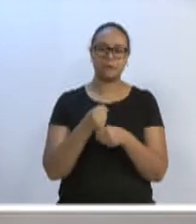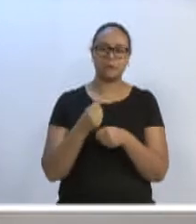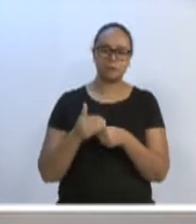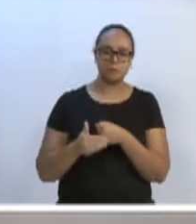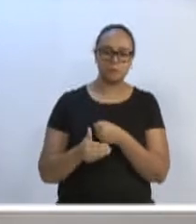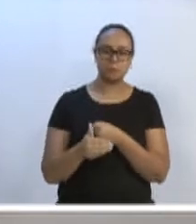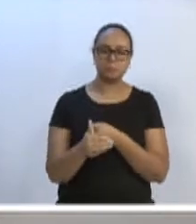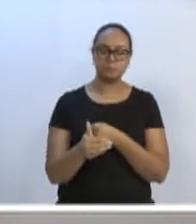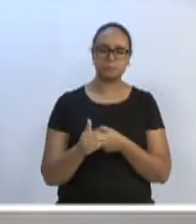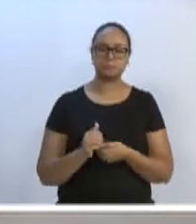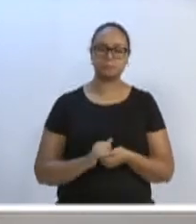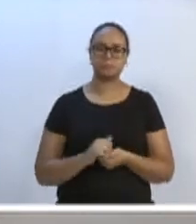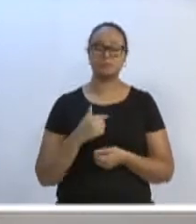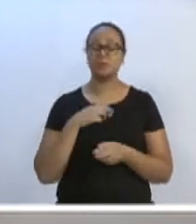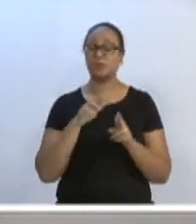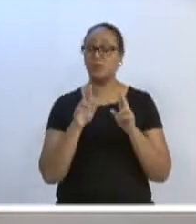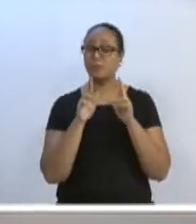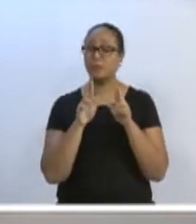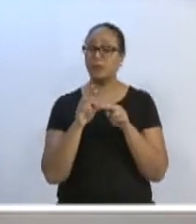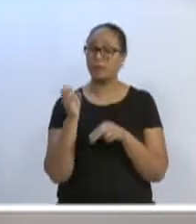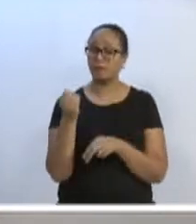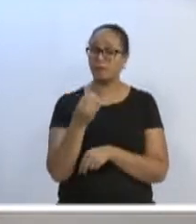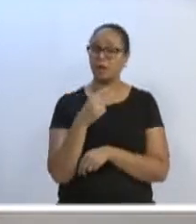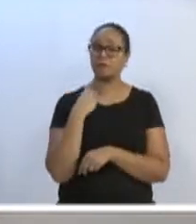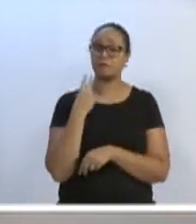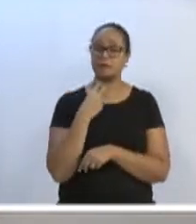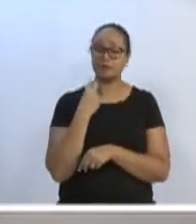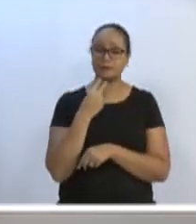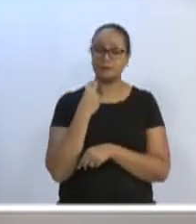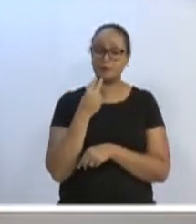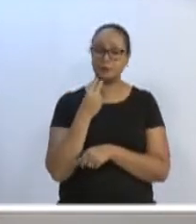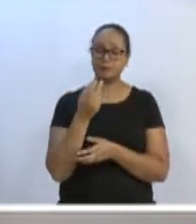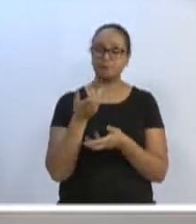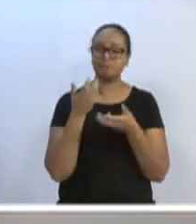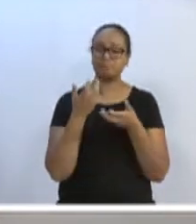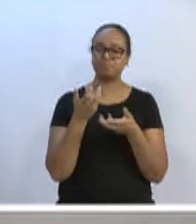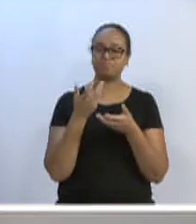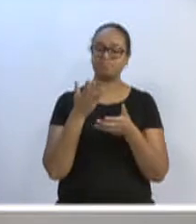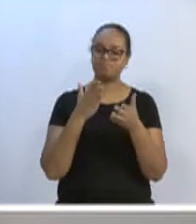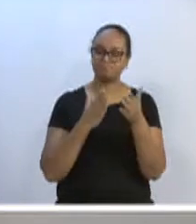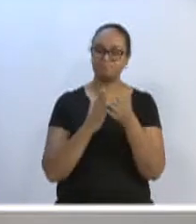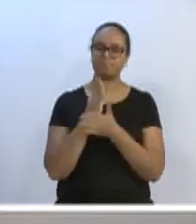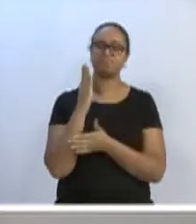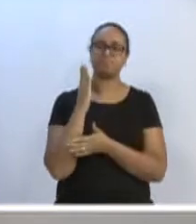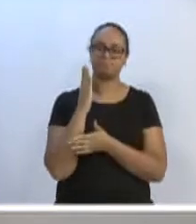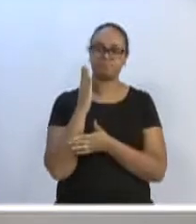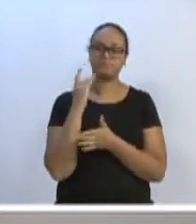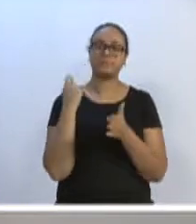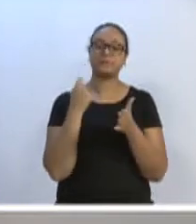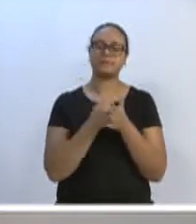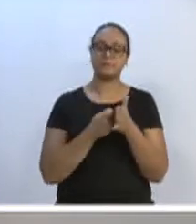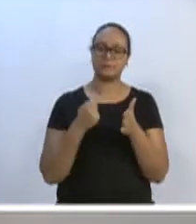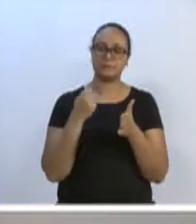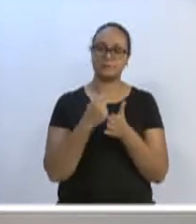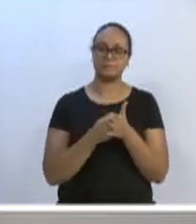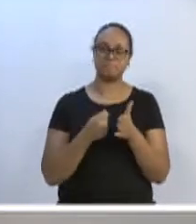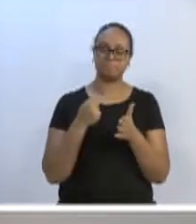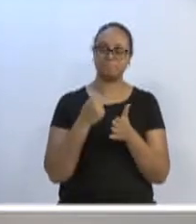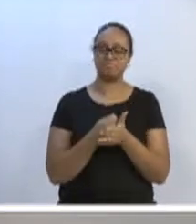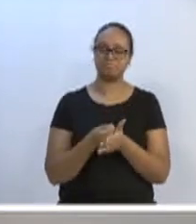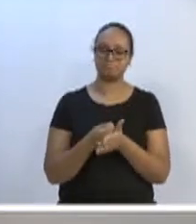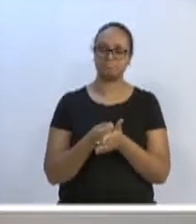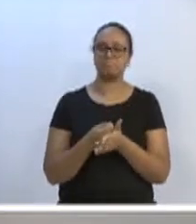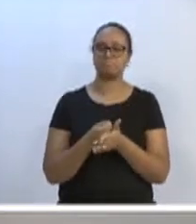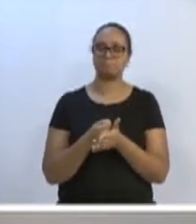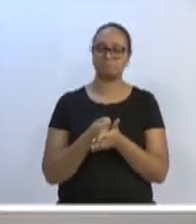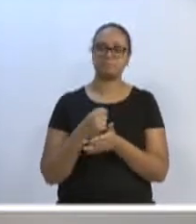que muitos dos senhores vereadores consigam ter êxito no pleito de deputados estaduais, porque